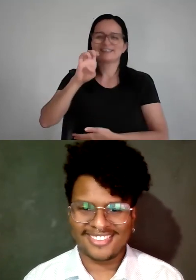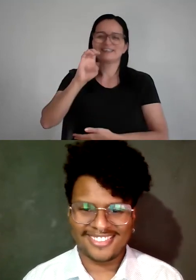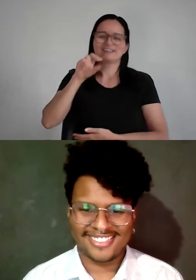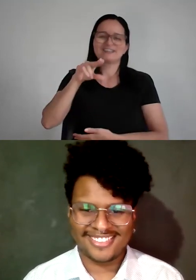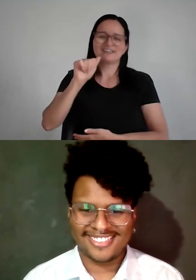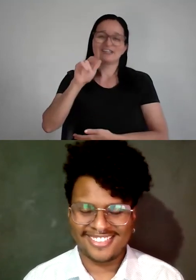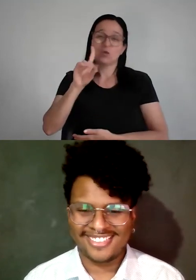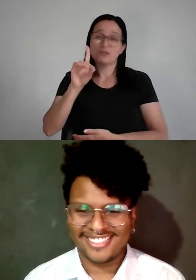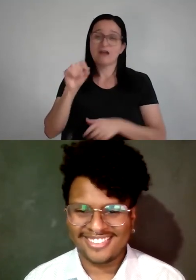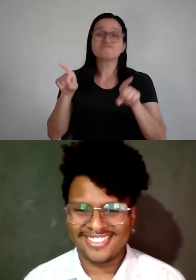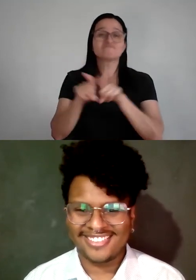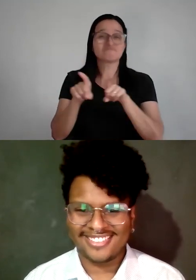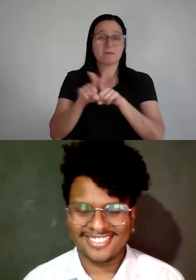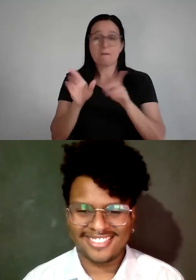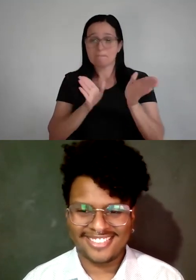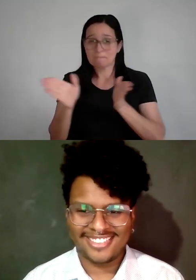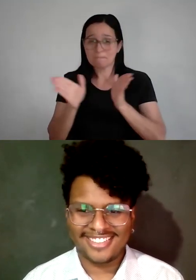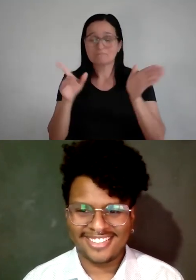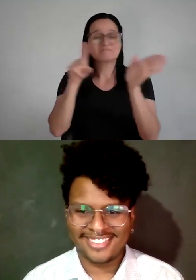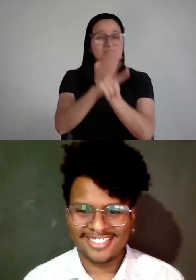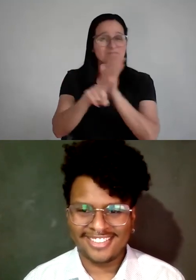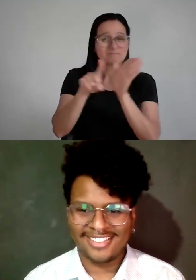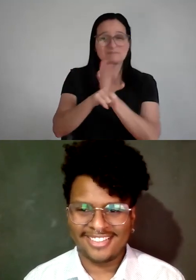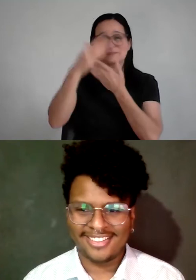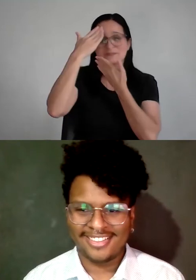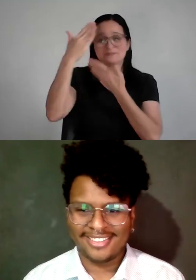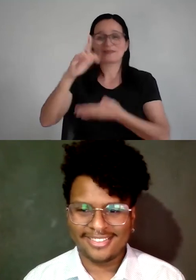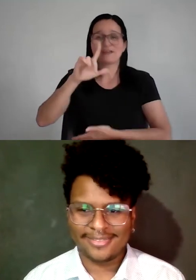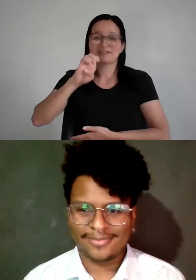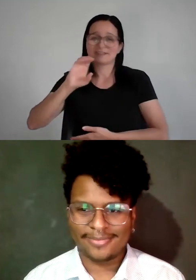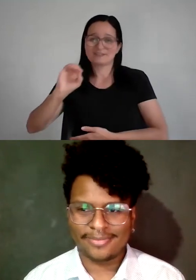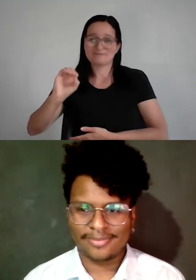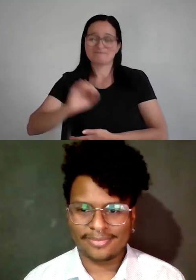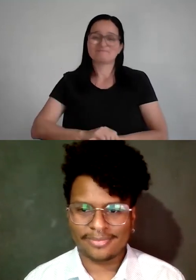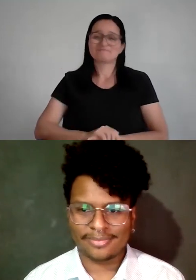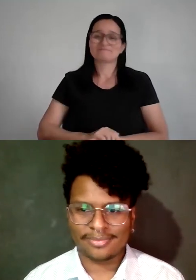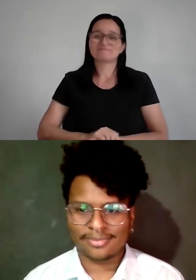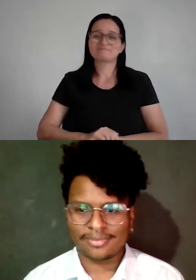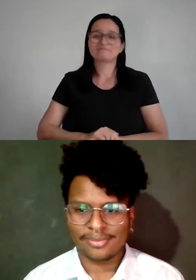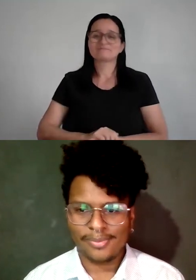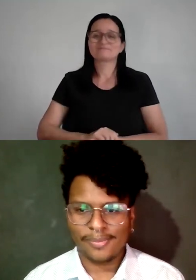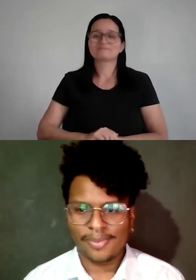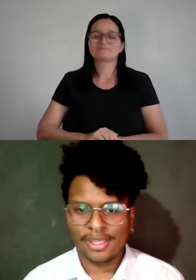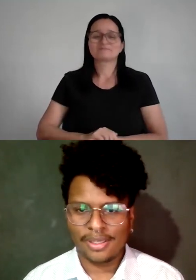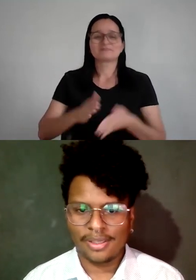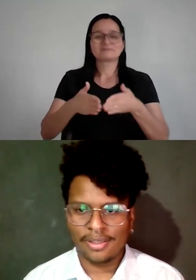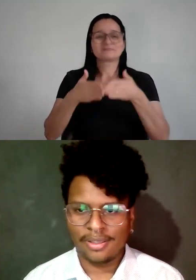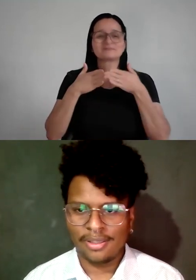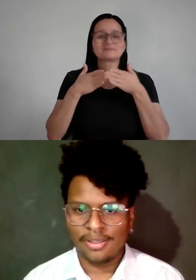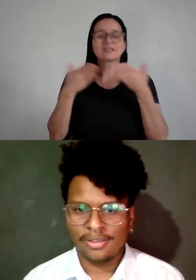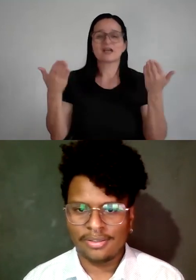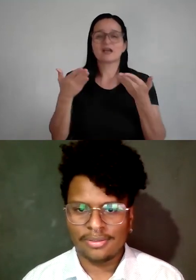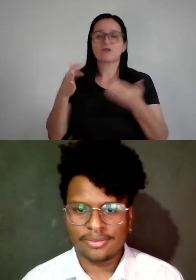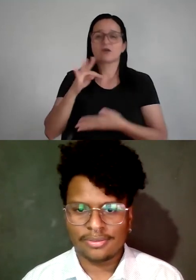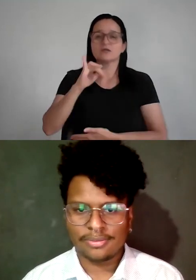que arrasou aqui mediando as perguntas, obrigada, Léo. Eu vou pedir, gente, para o Tiago colocar aqui no